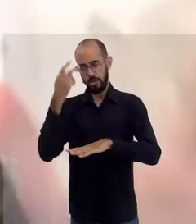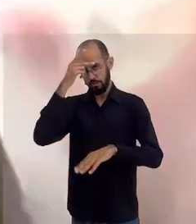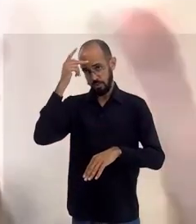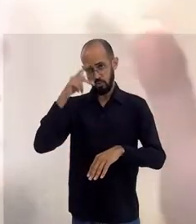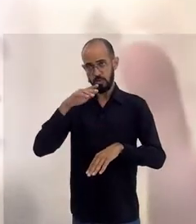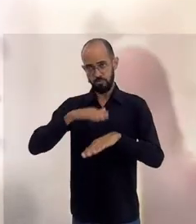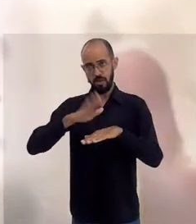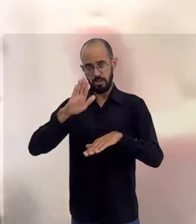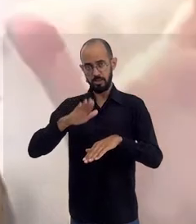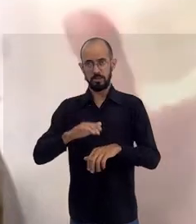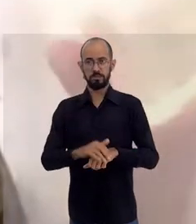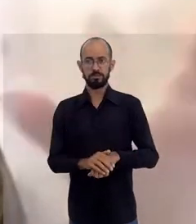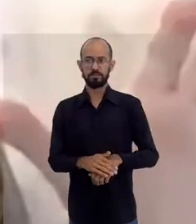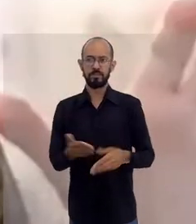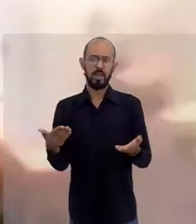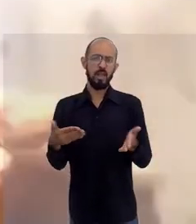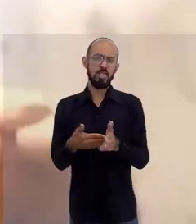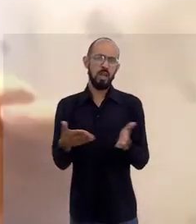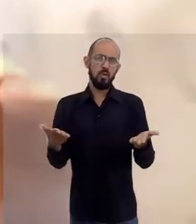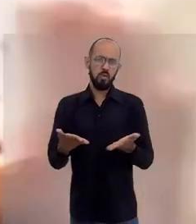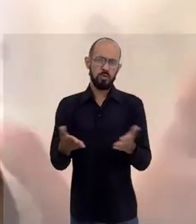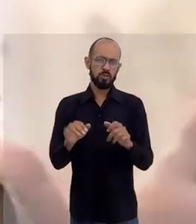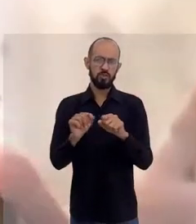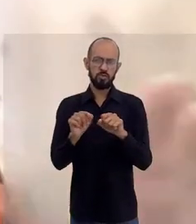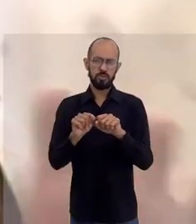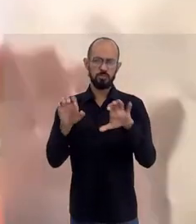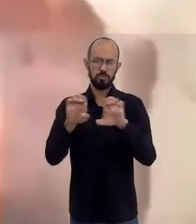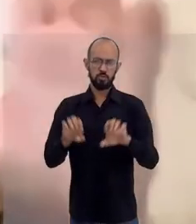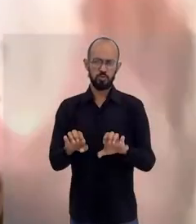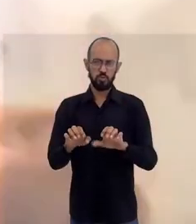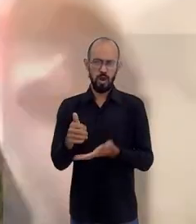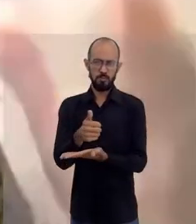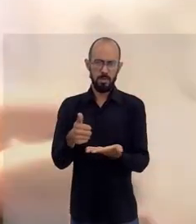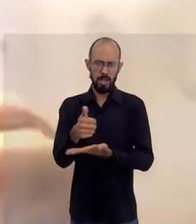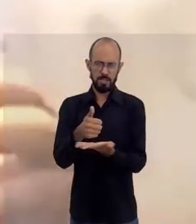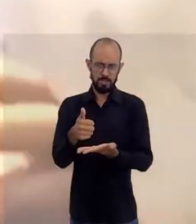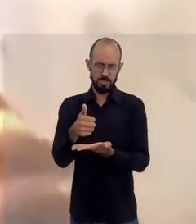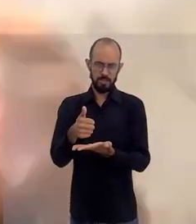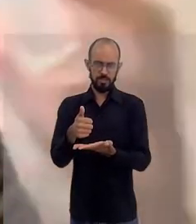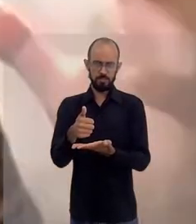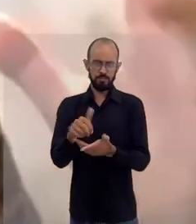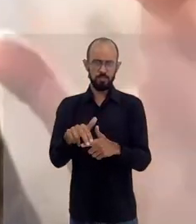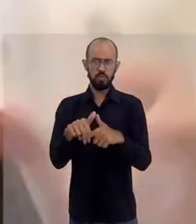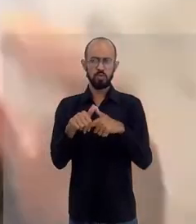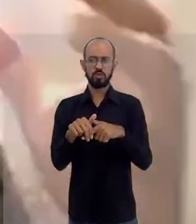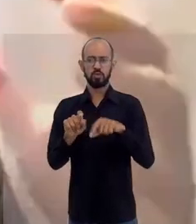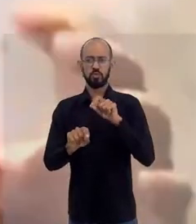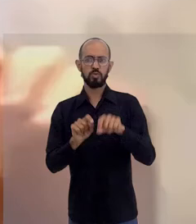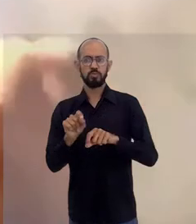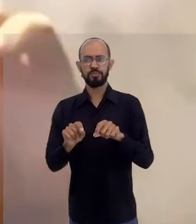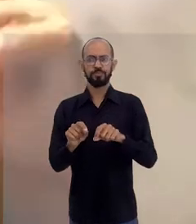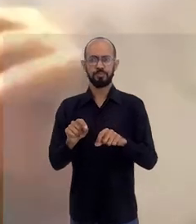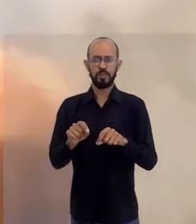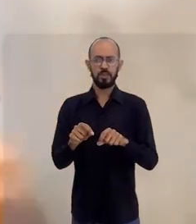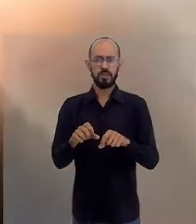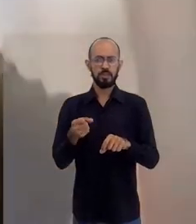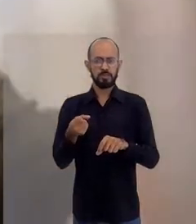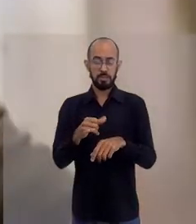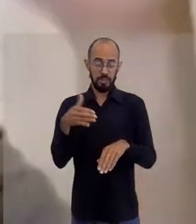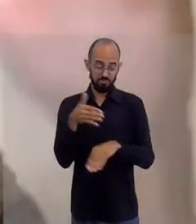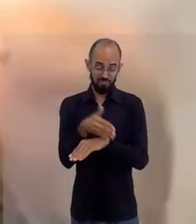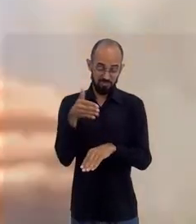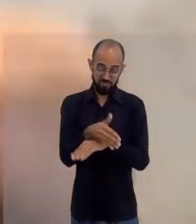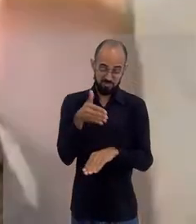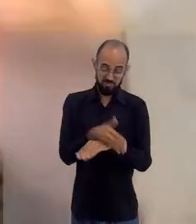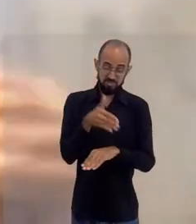pessoas. Até aqui, a gente fez uma estrutura básica, tanto é que a gente vira mexe, quando